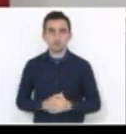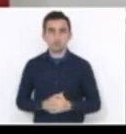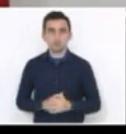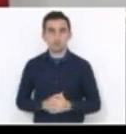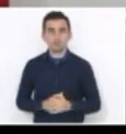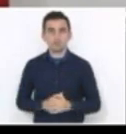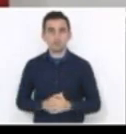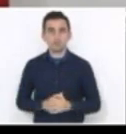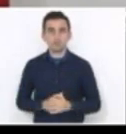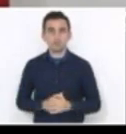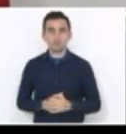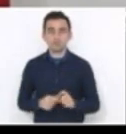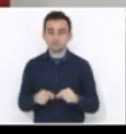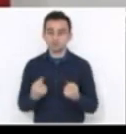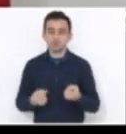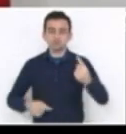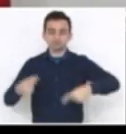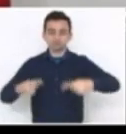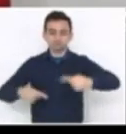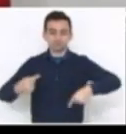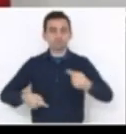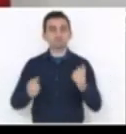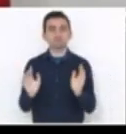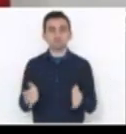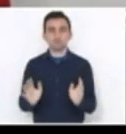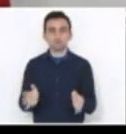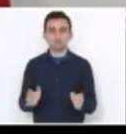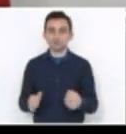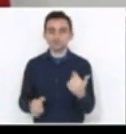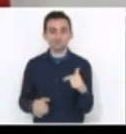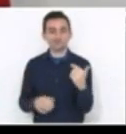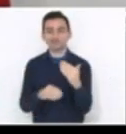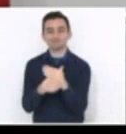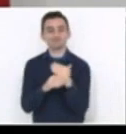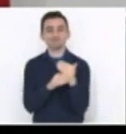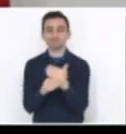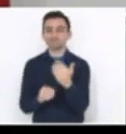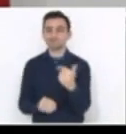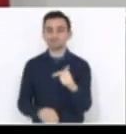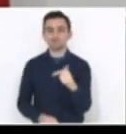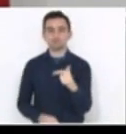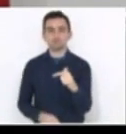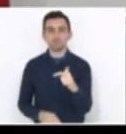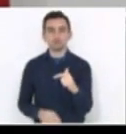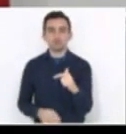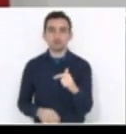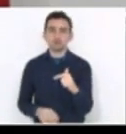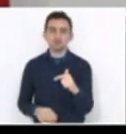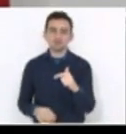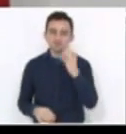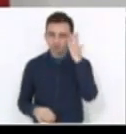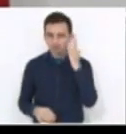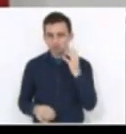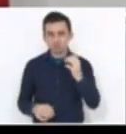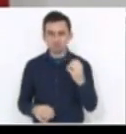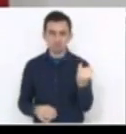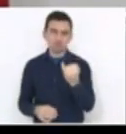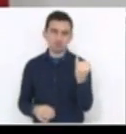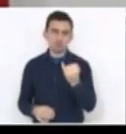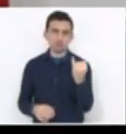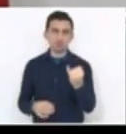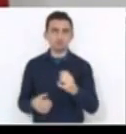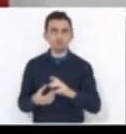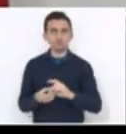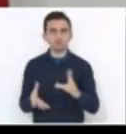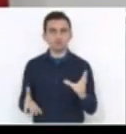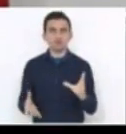Nós fizemos um debate na bancada e não há um consenso em relação a isso, e acho que é democrático também, mas